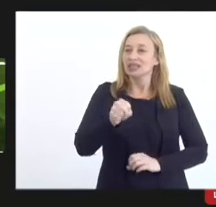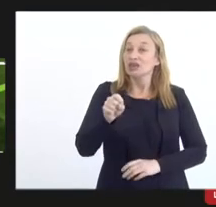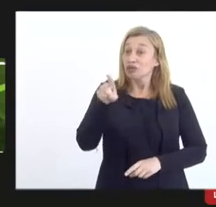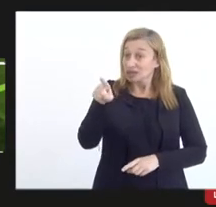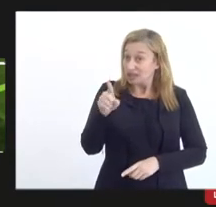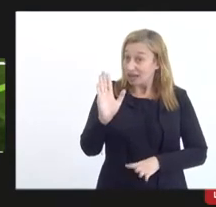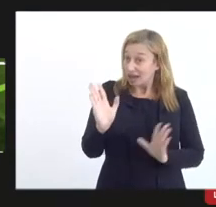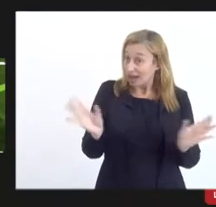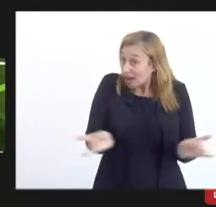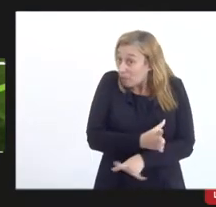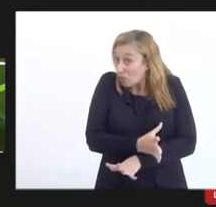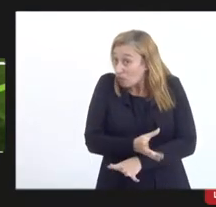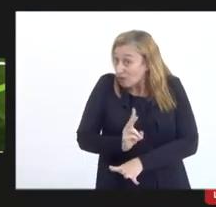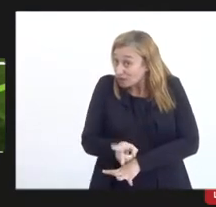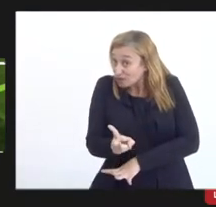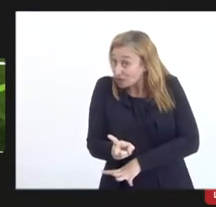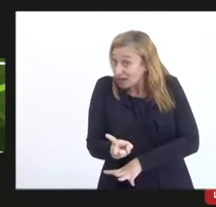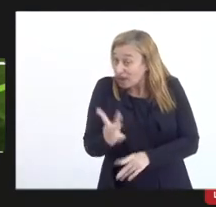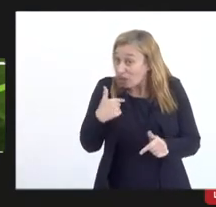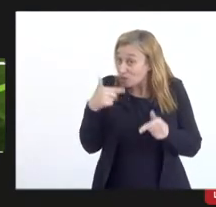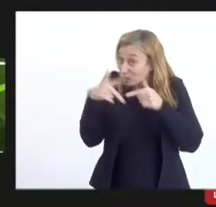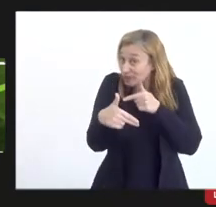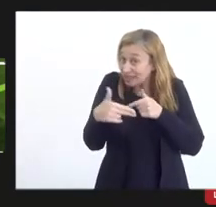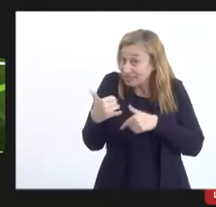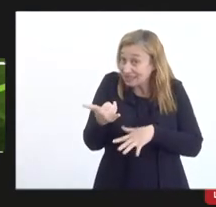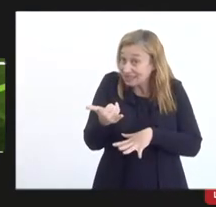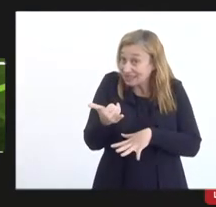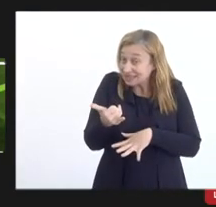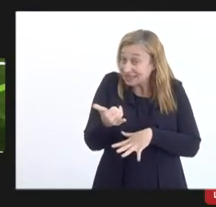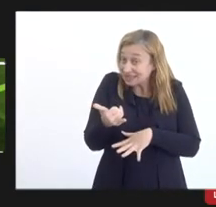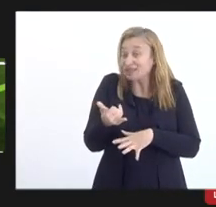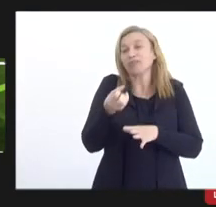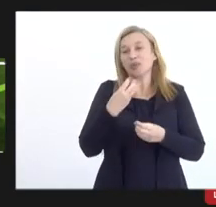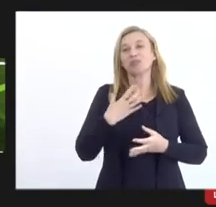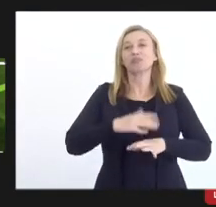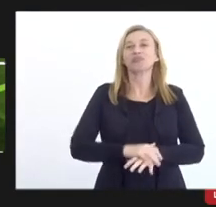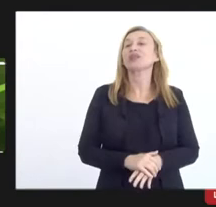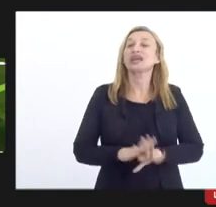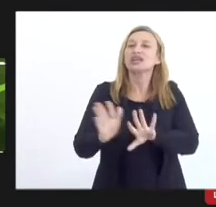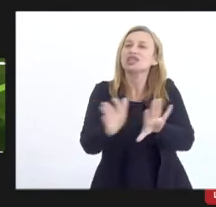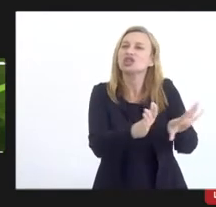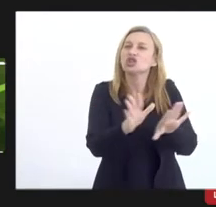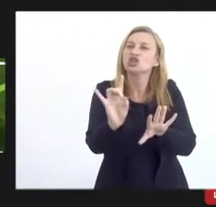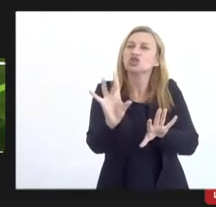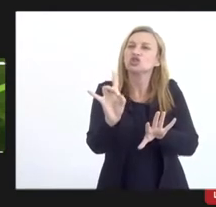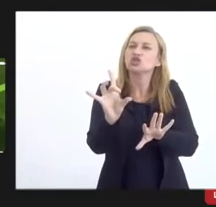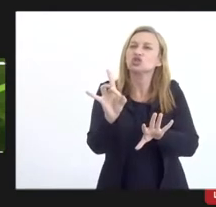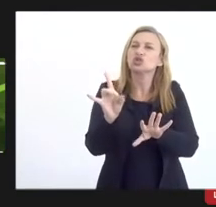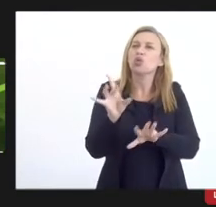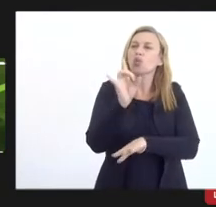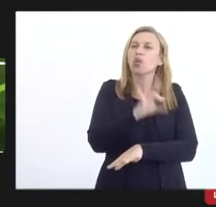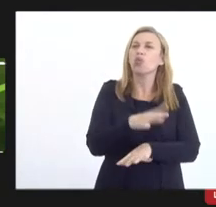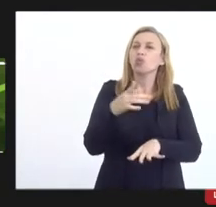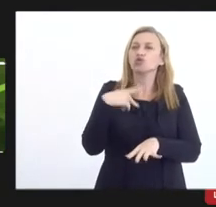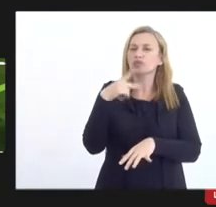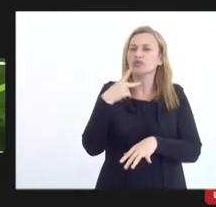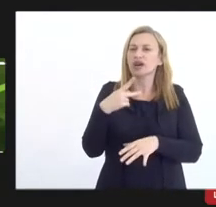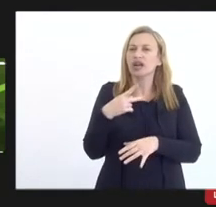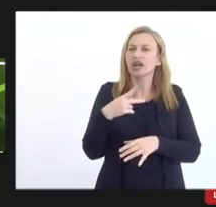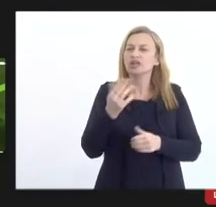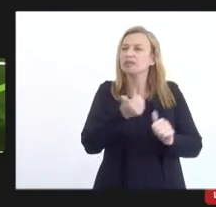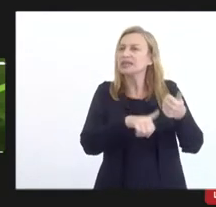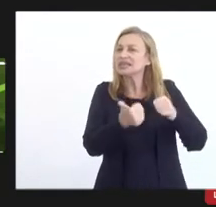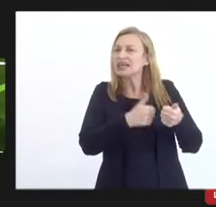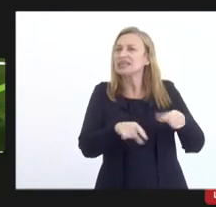acabou ou vai continuar que eu te cortei aqui completamente bom, então eu queria só deixar uma última questão que era sobre a análise também